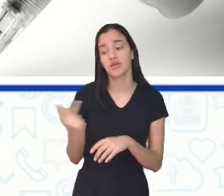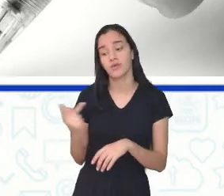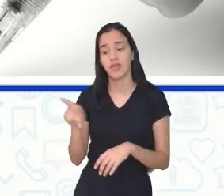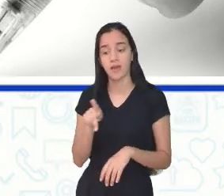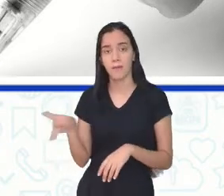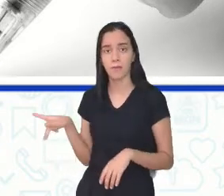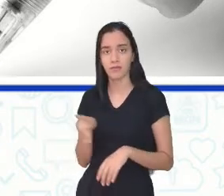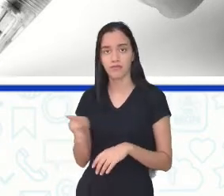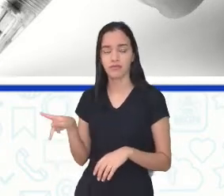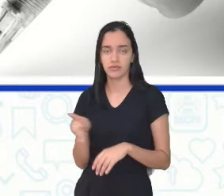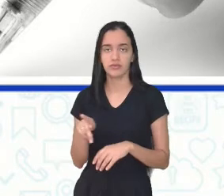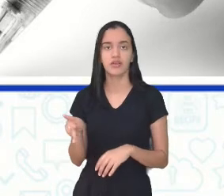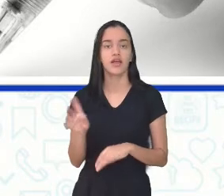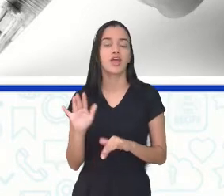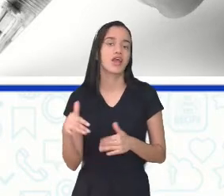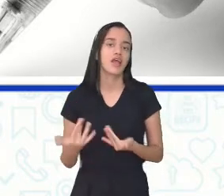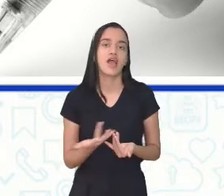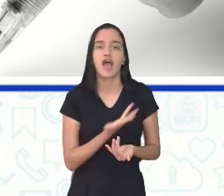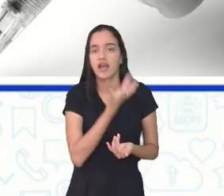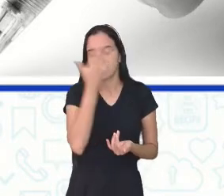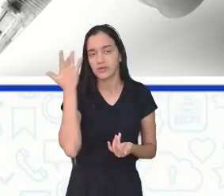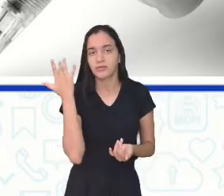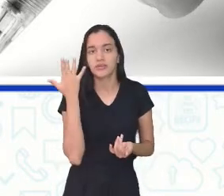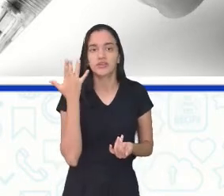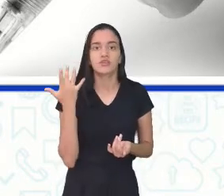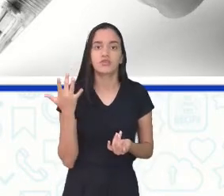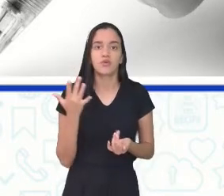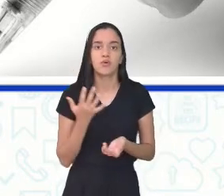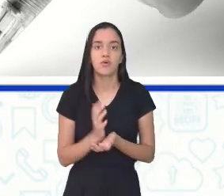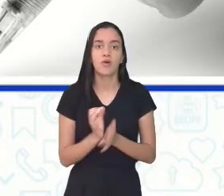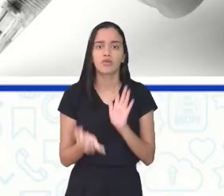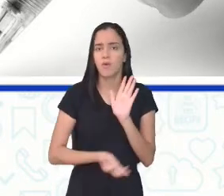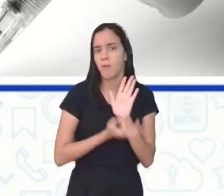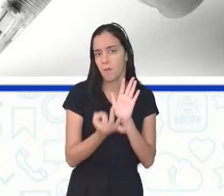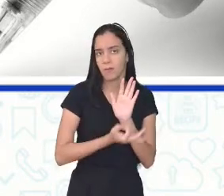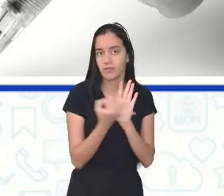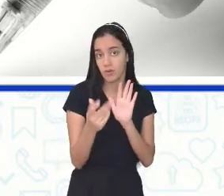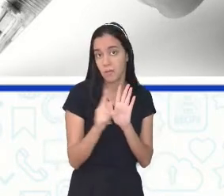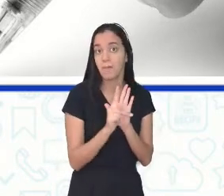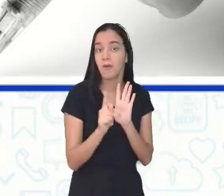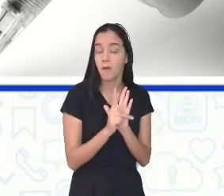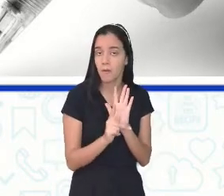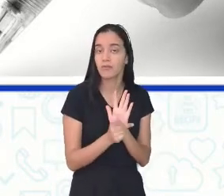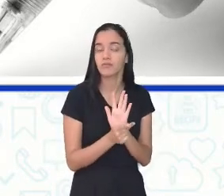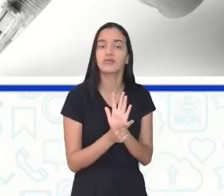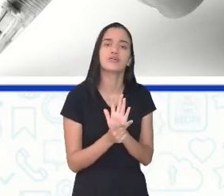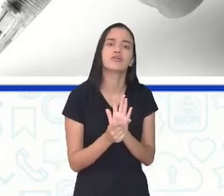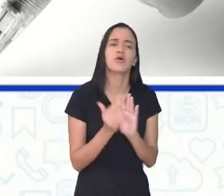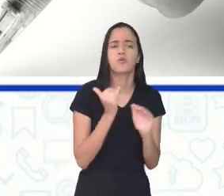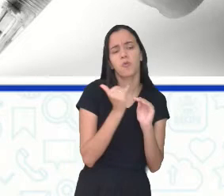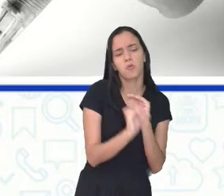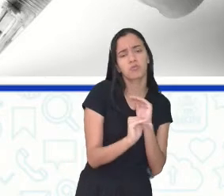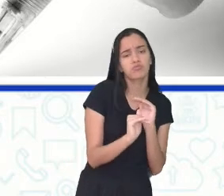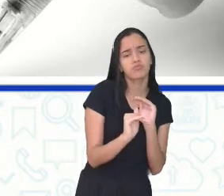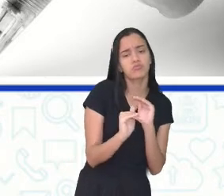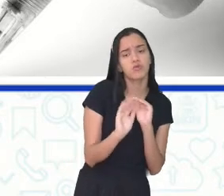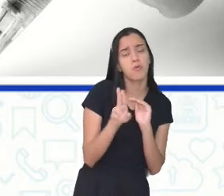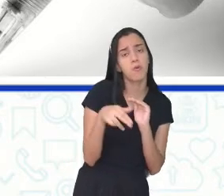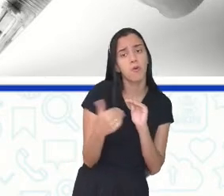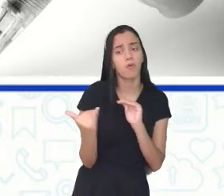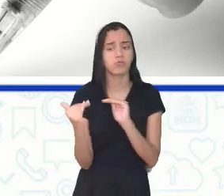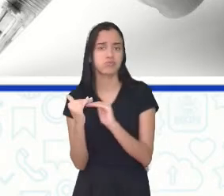Viviane, eles traziam esses comentários e seja discordando, seja